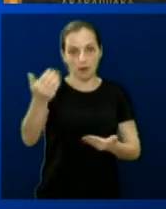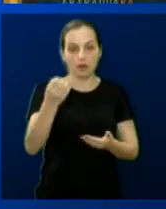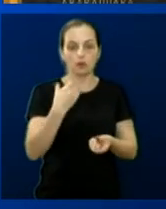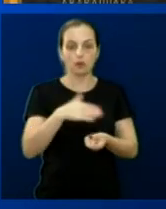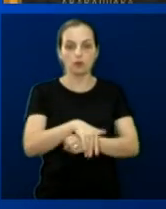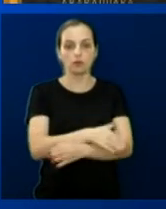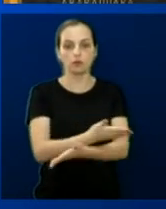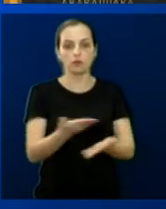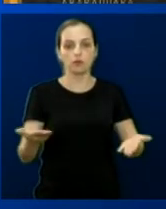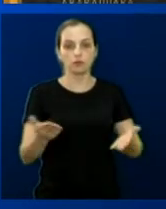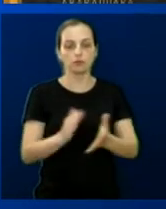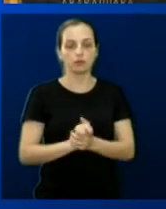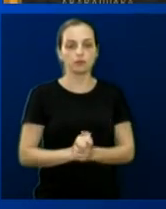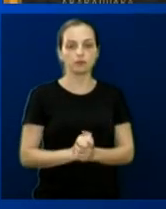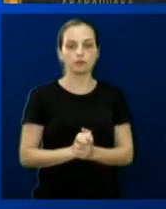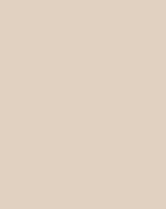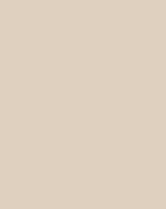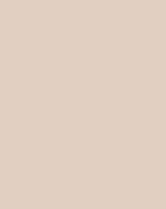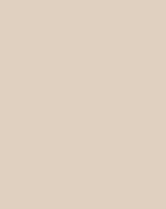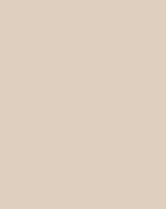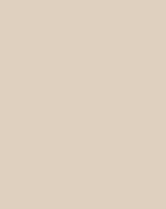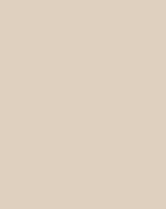noite a todos que nos acompanharam.